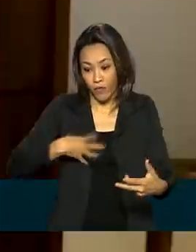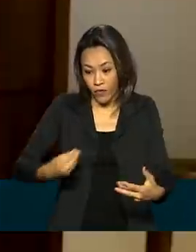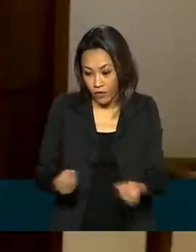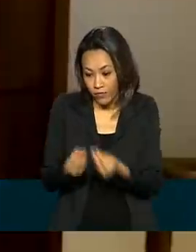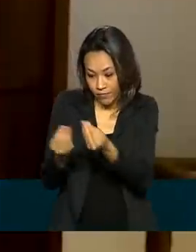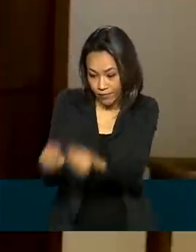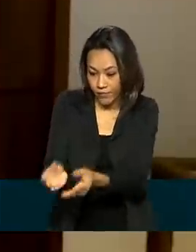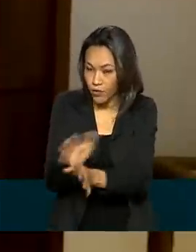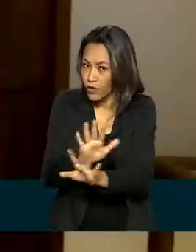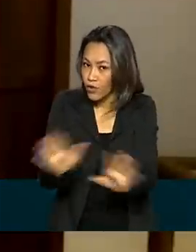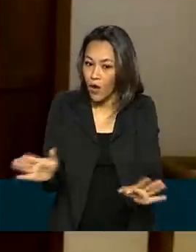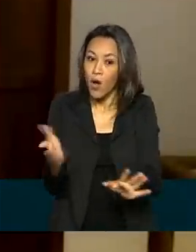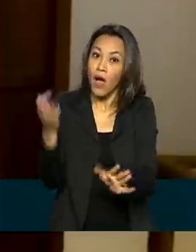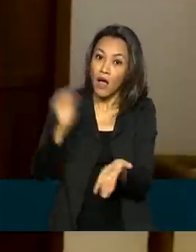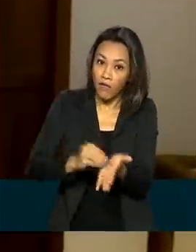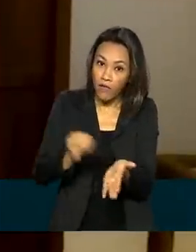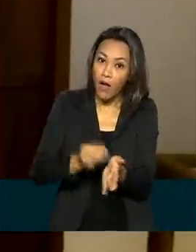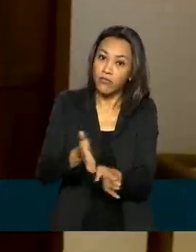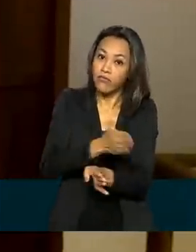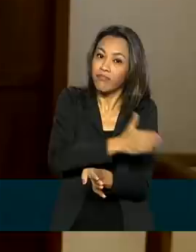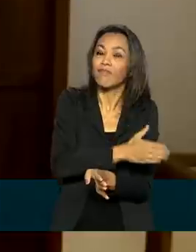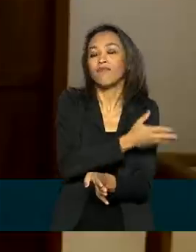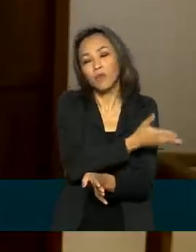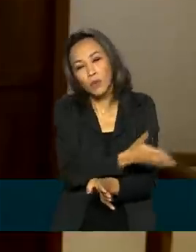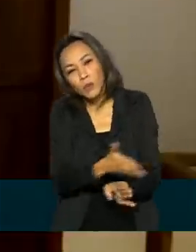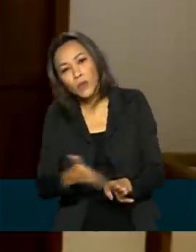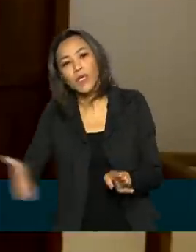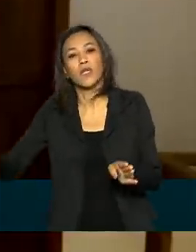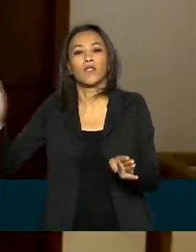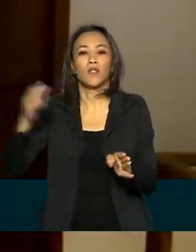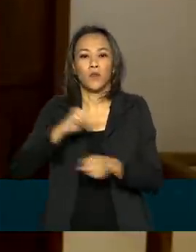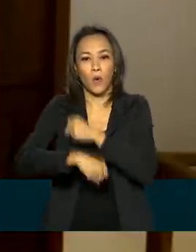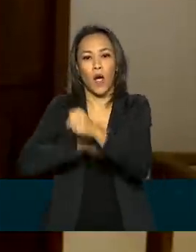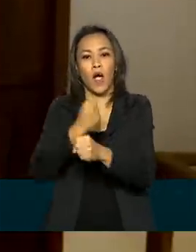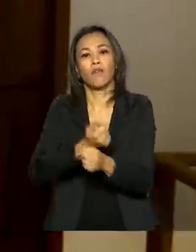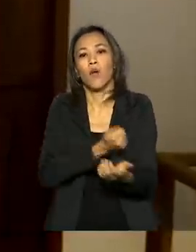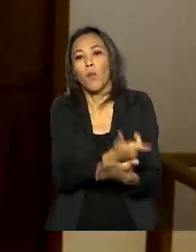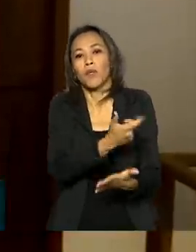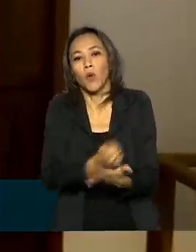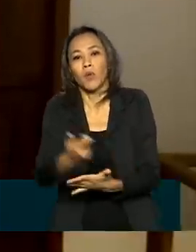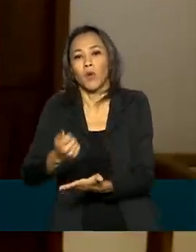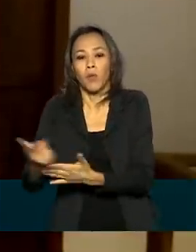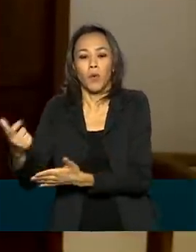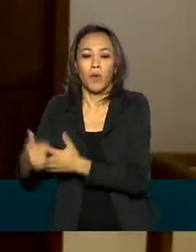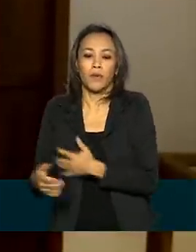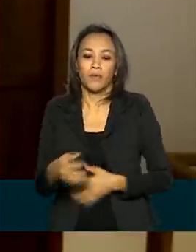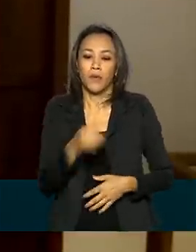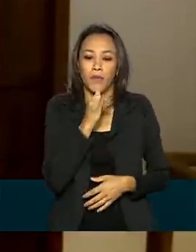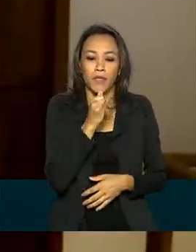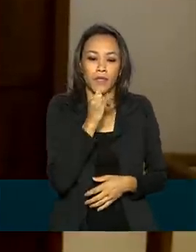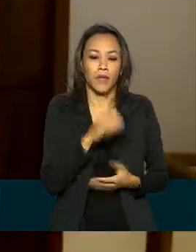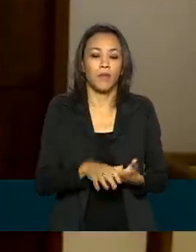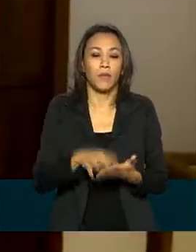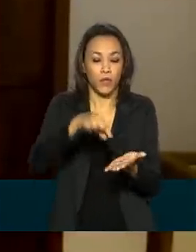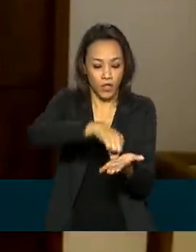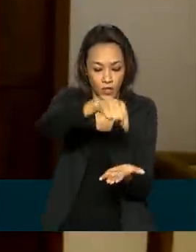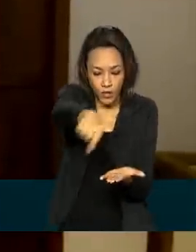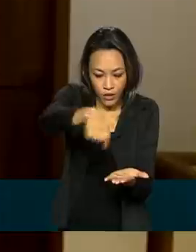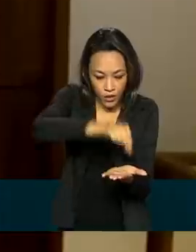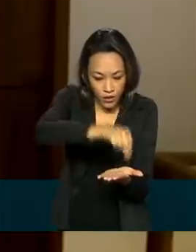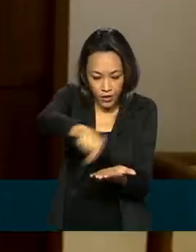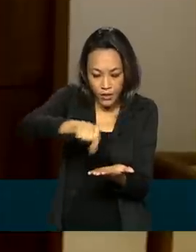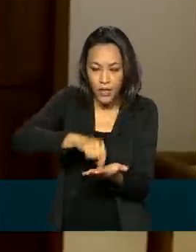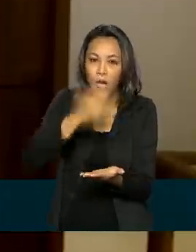aulas. O restante vai adquirir ao longo do ano. Materiais como tinta, lápis de